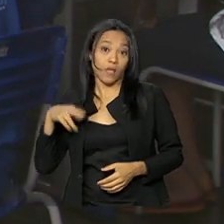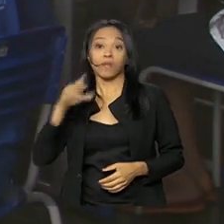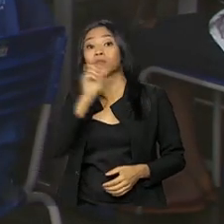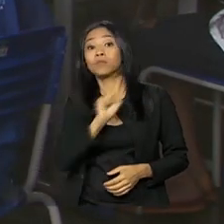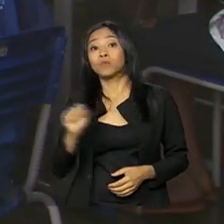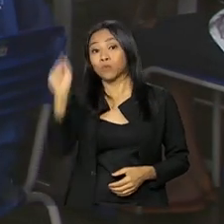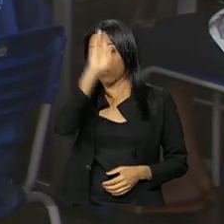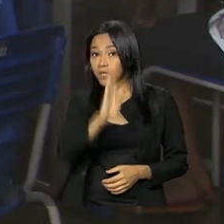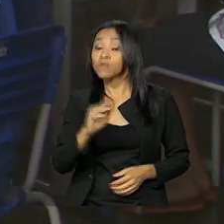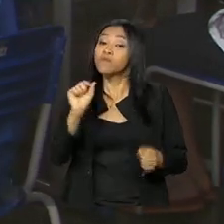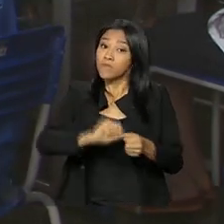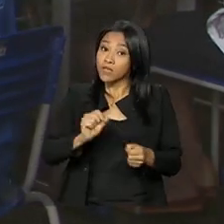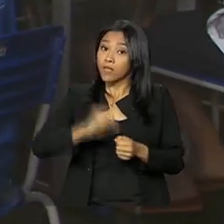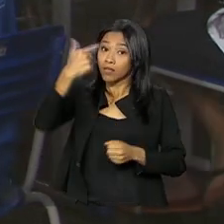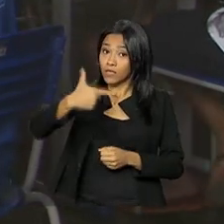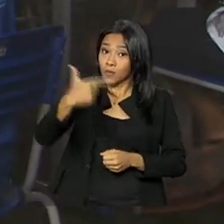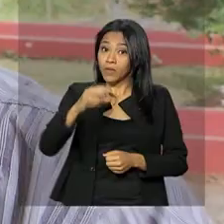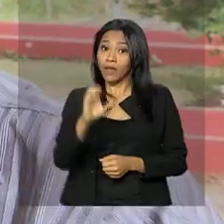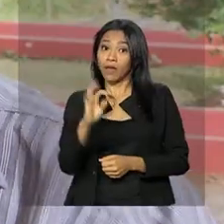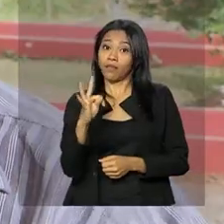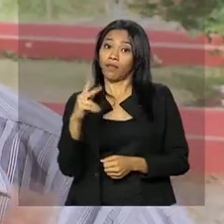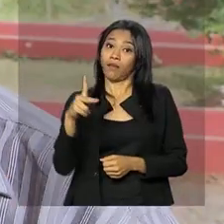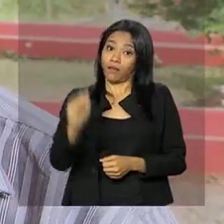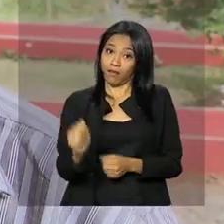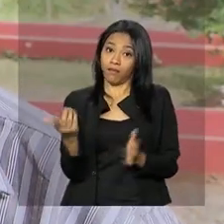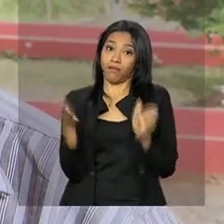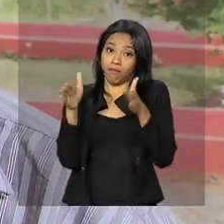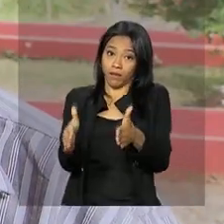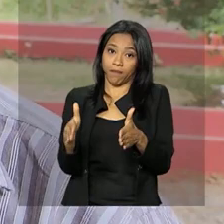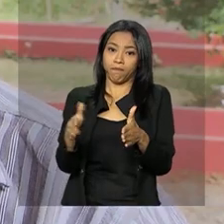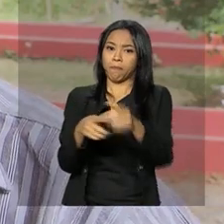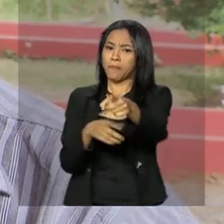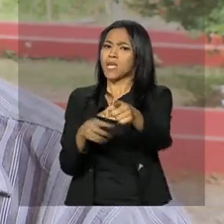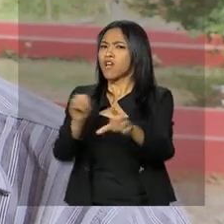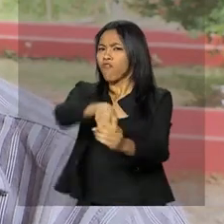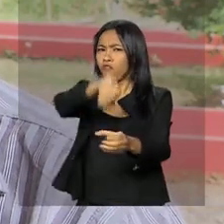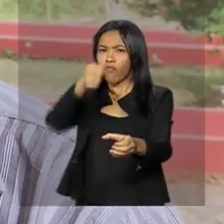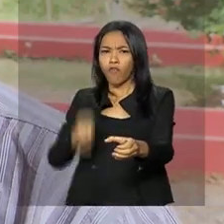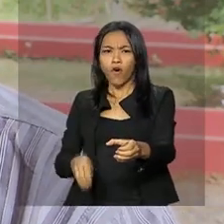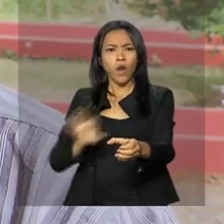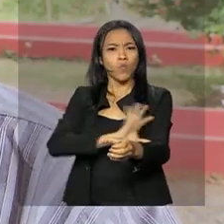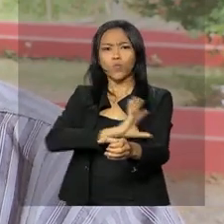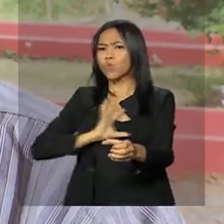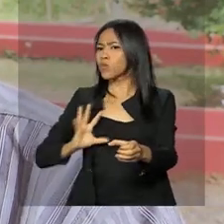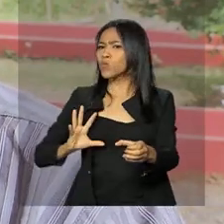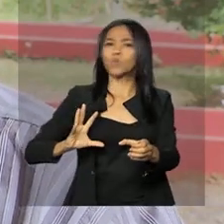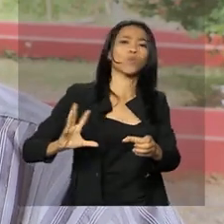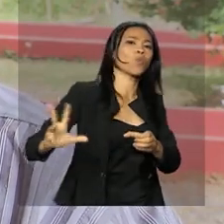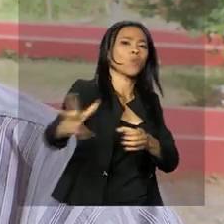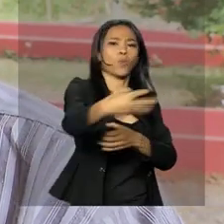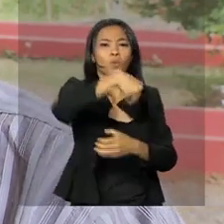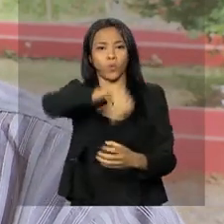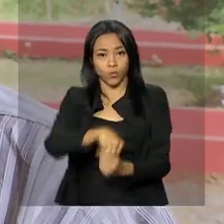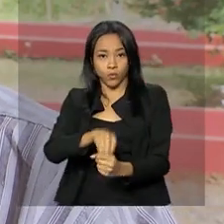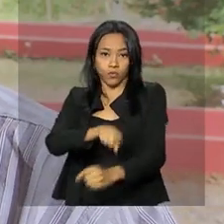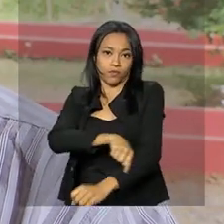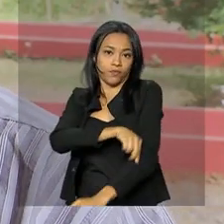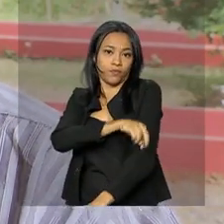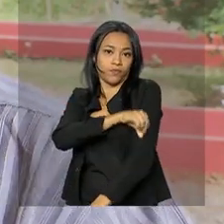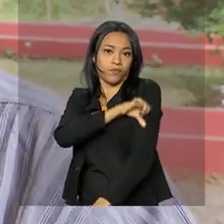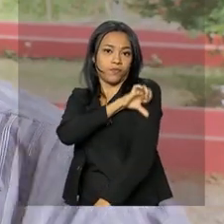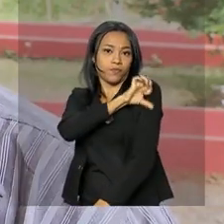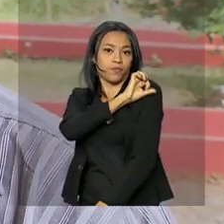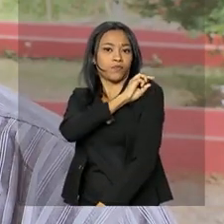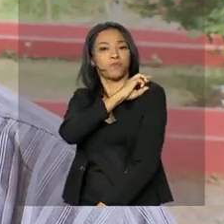segunda fase da Olimpíada de Matemática. Não ficou mais ninguém de fora. Toda a educação básica dos anos finais e do ensino